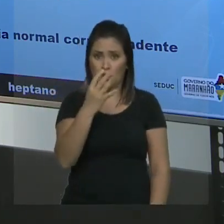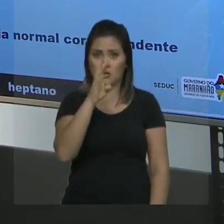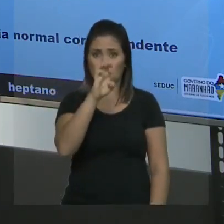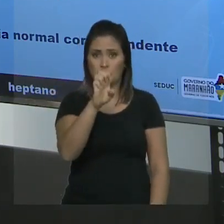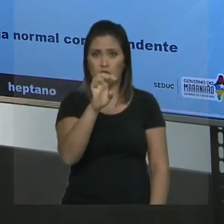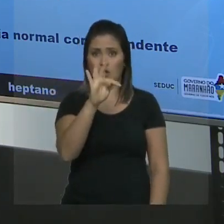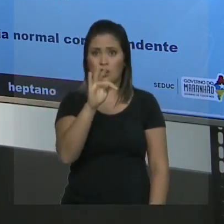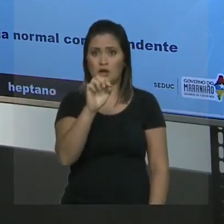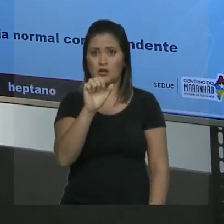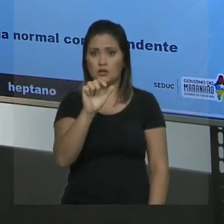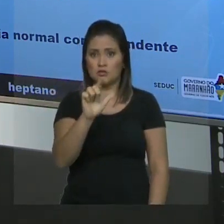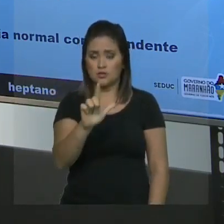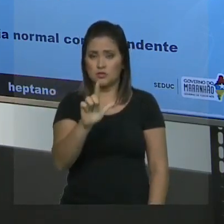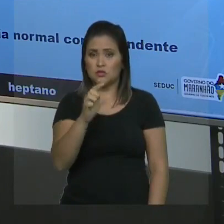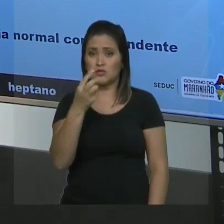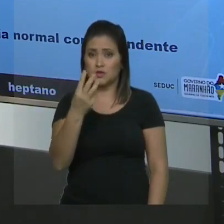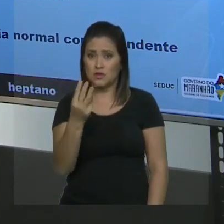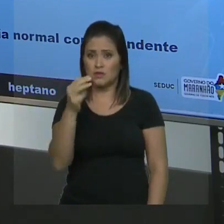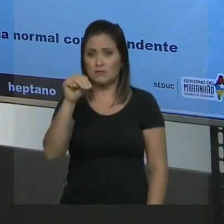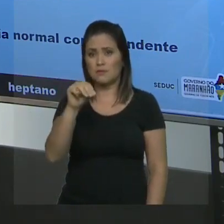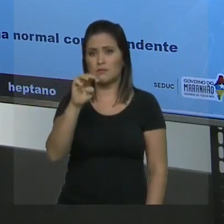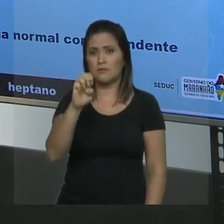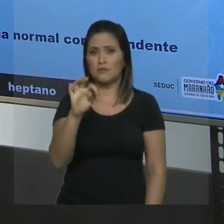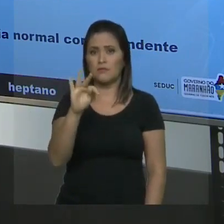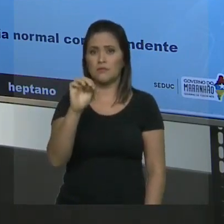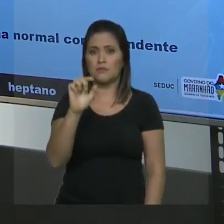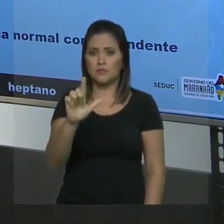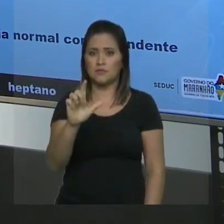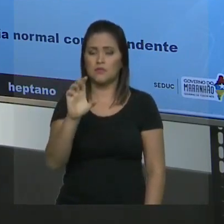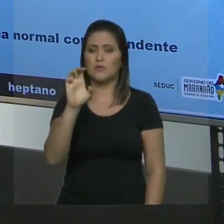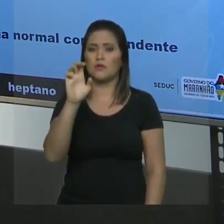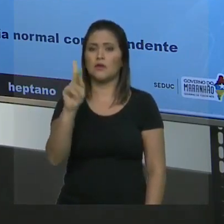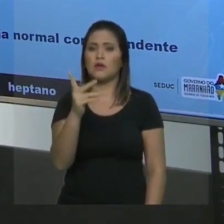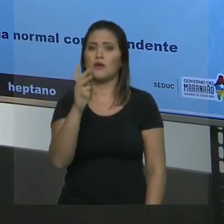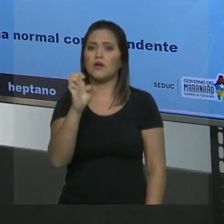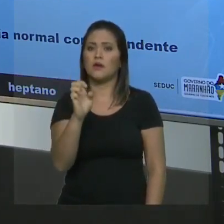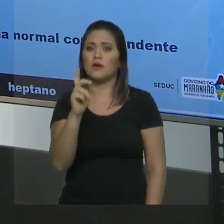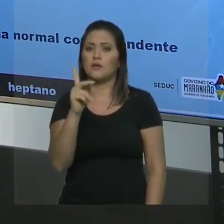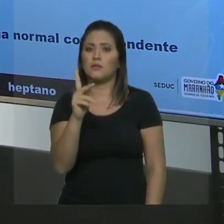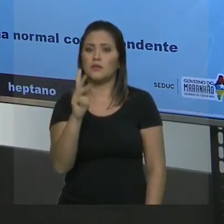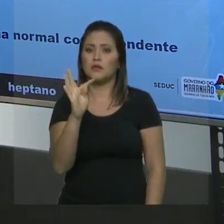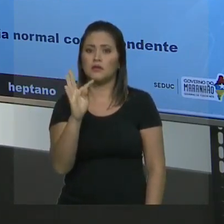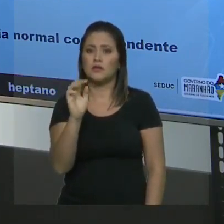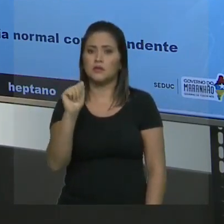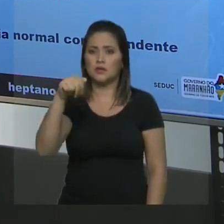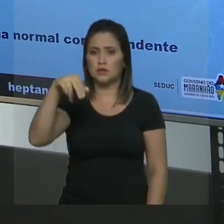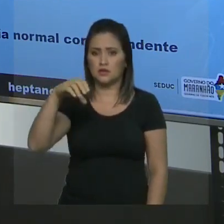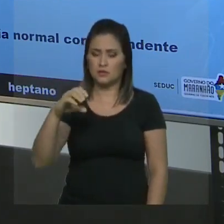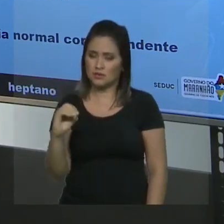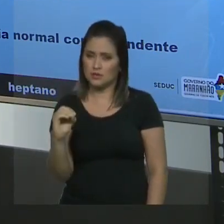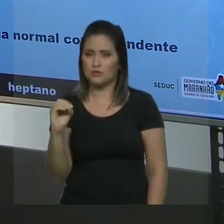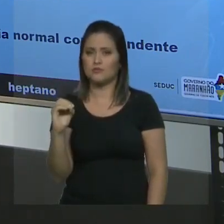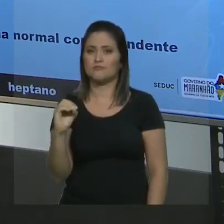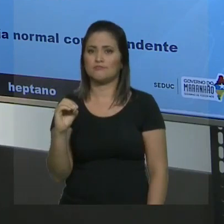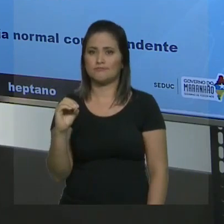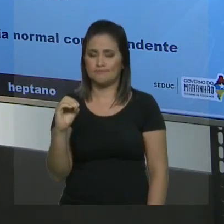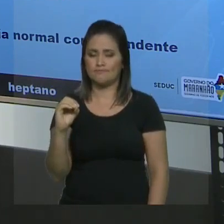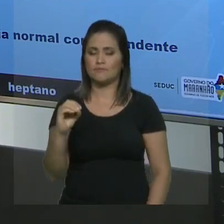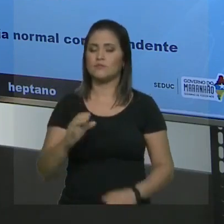etil, três metil, heptano. Então recapitula. Na hora de dar o nome de uma cadeia ramificada. Primeiro acha a cadeia